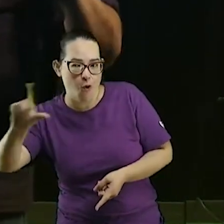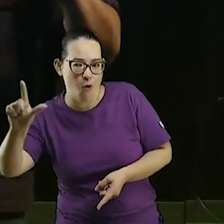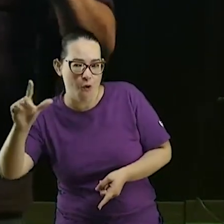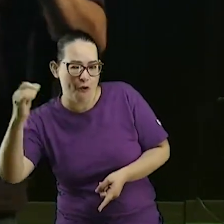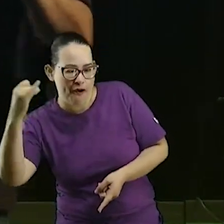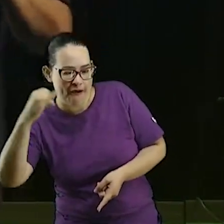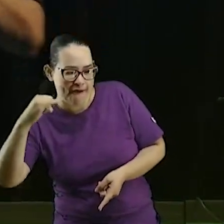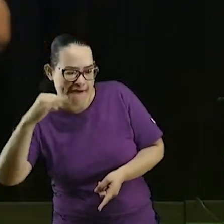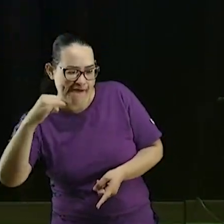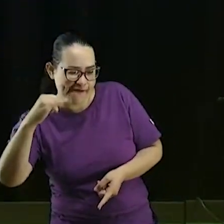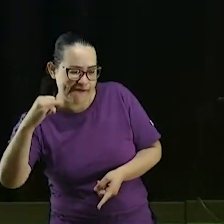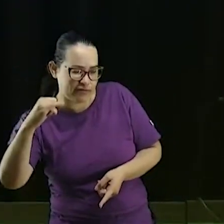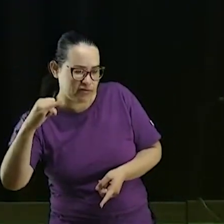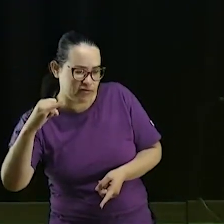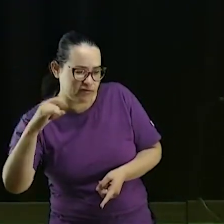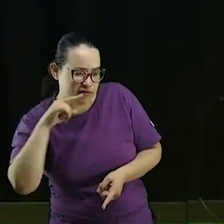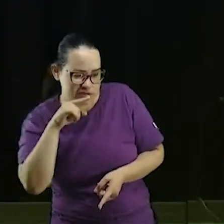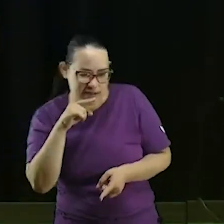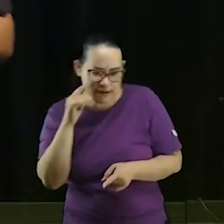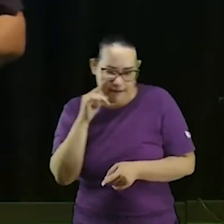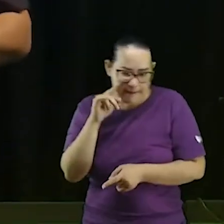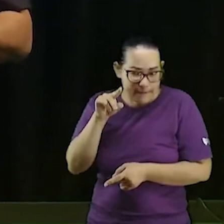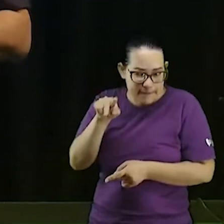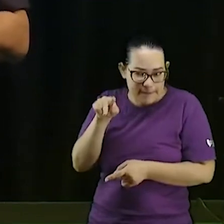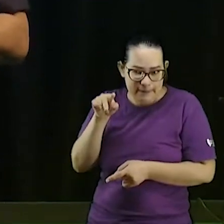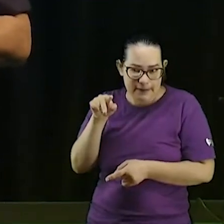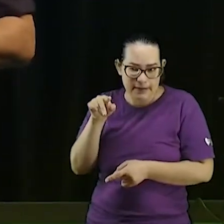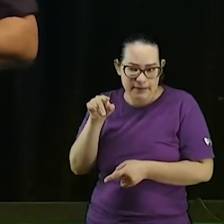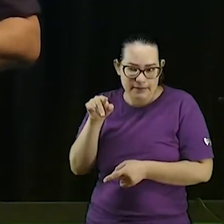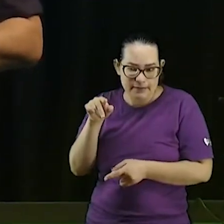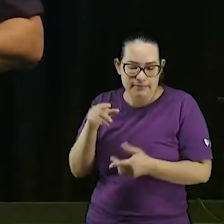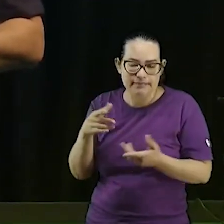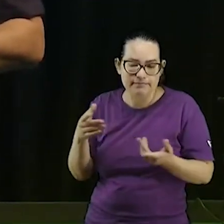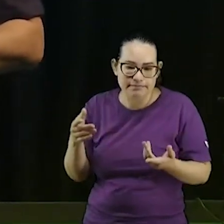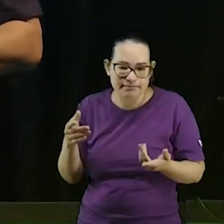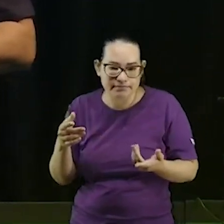mantém essa porta aberta vai que ela não te quer mais